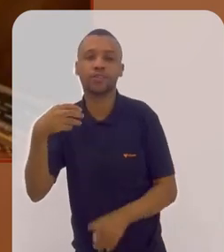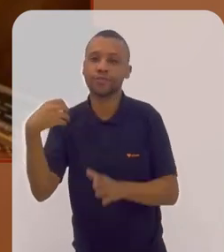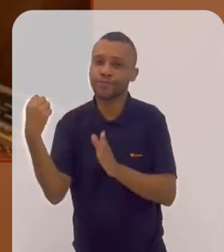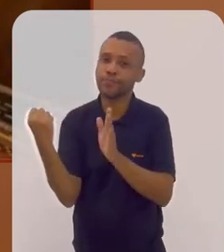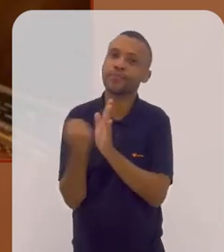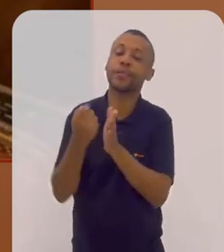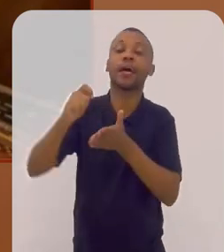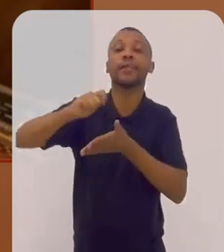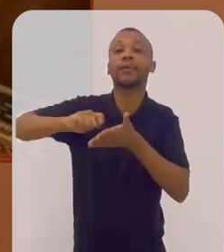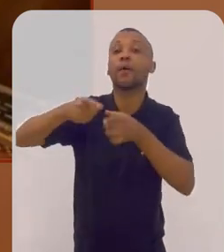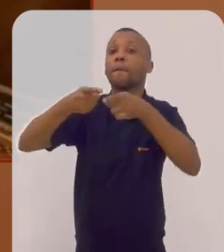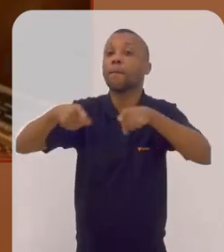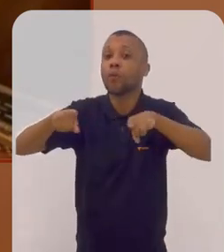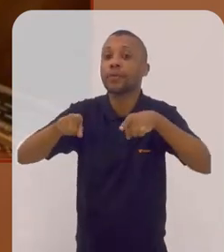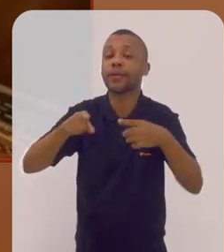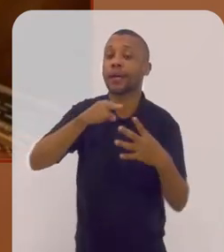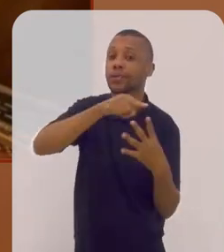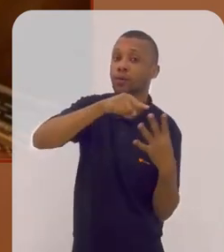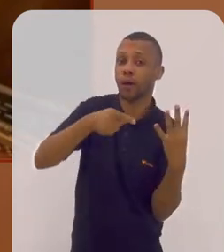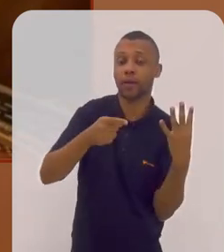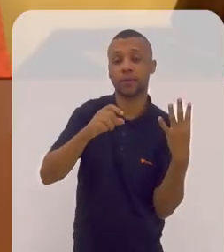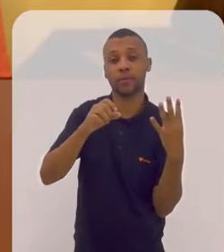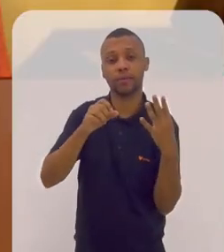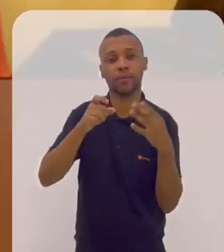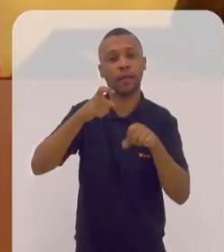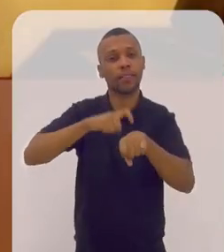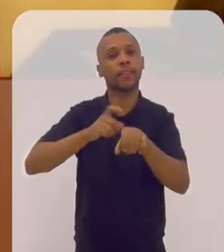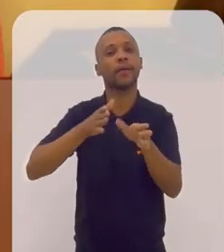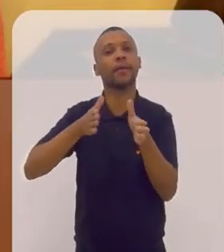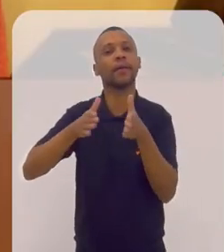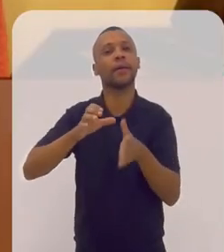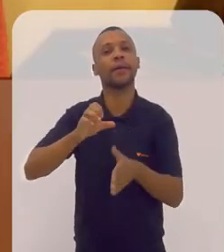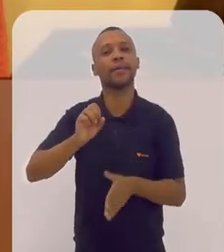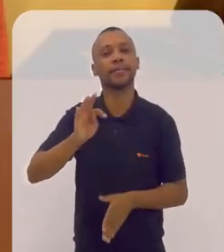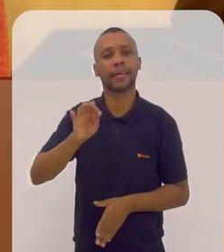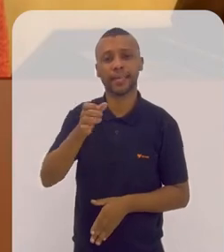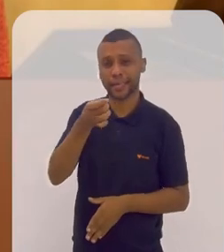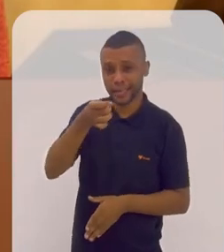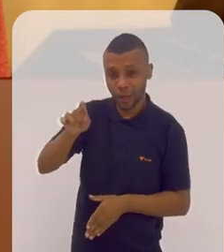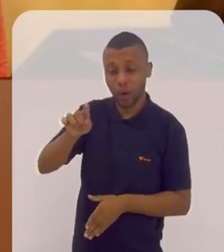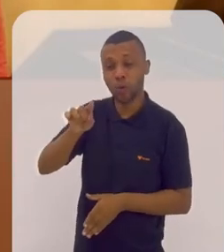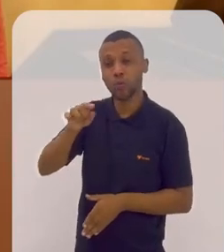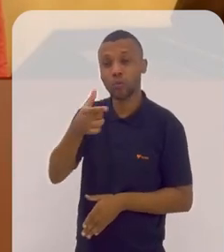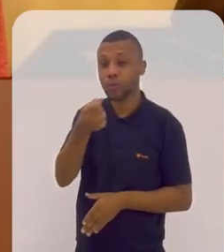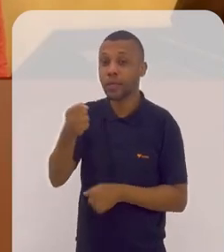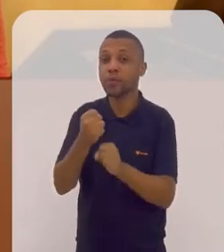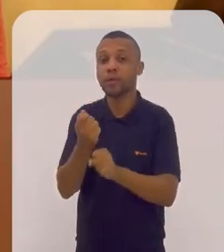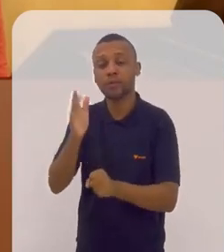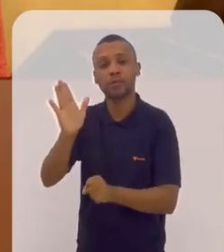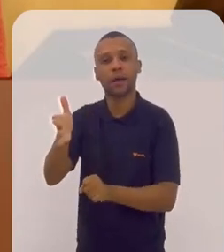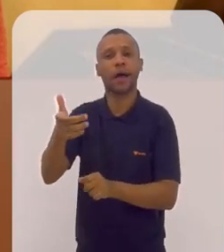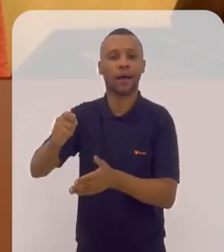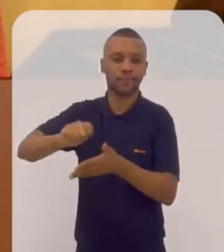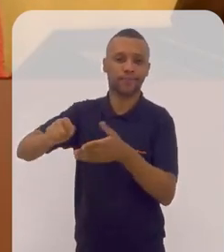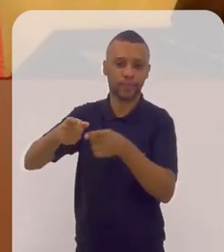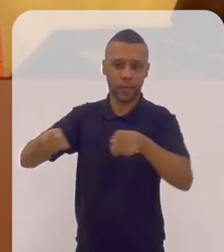estações, da escrita das quatro estações pelo Antônio Vivaldi. Mais um motivo para um novo espetáculo, não é? Sem